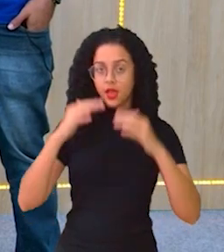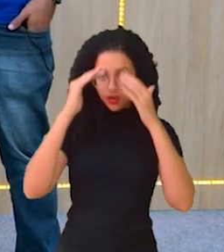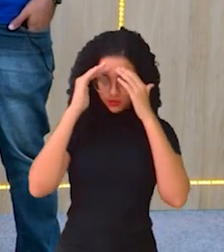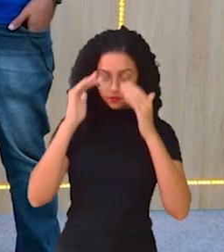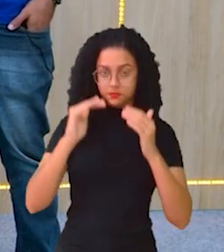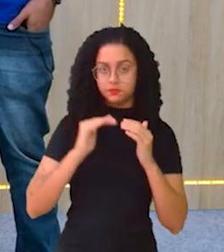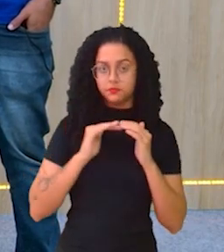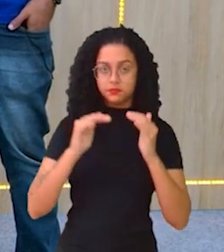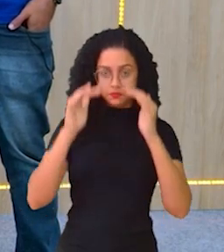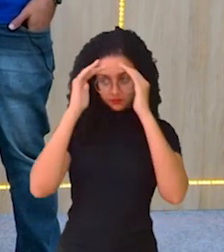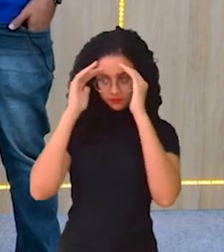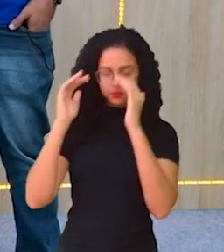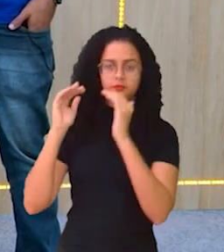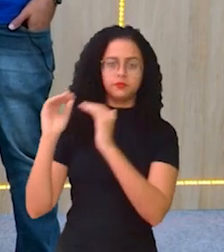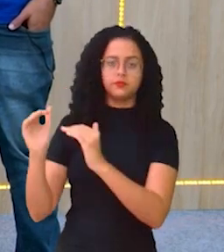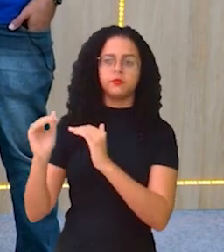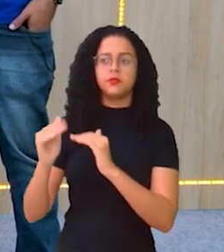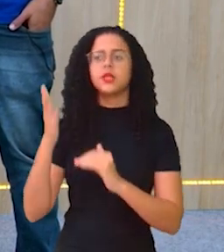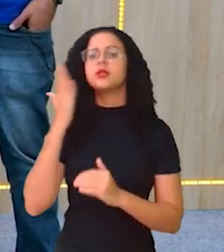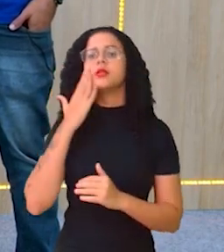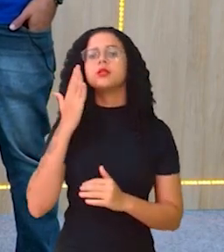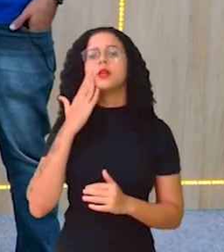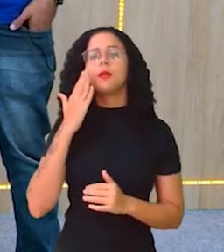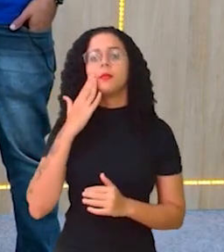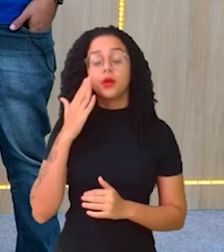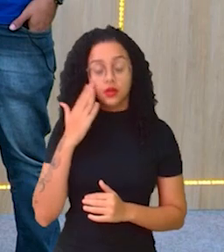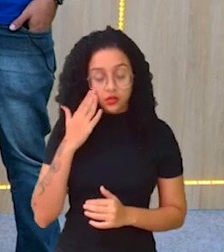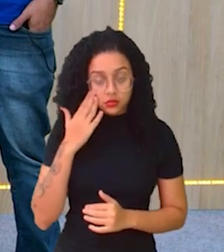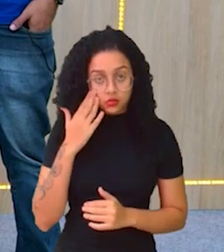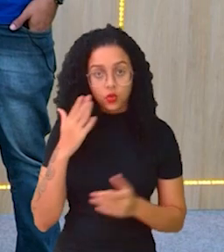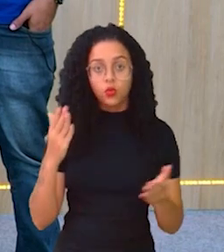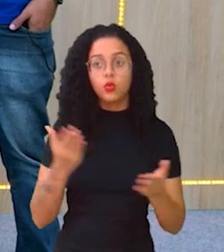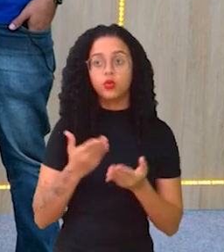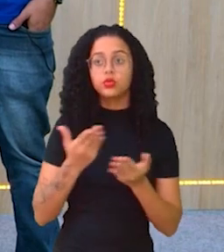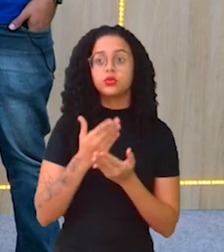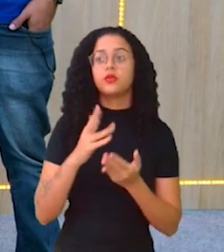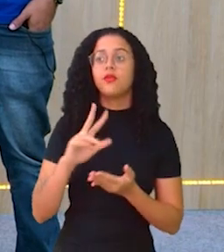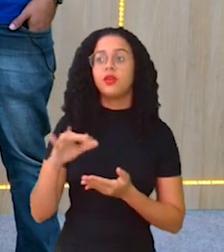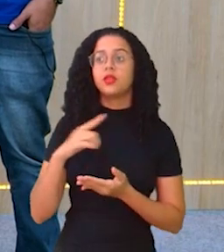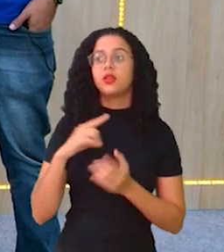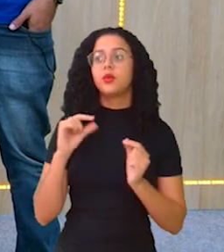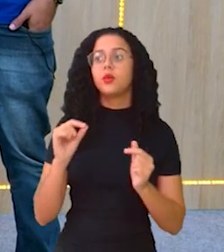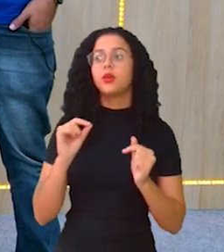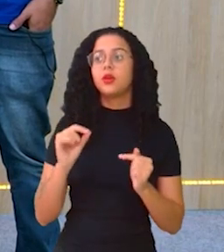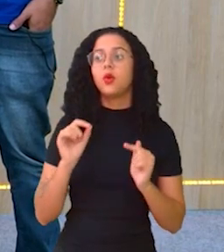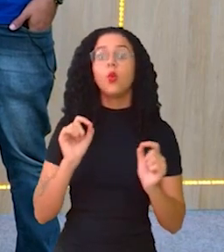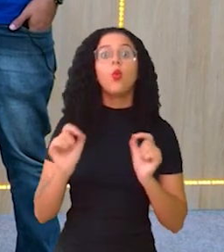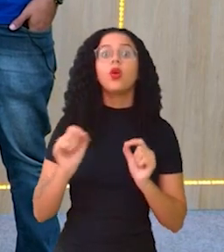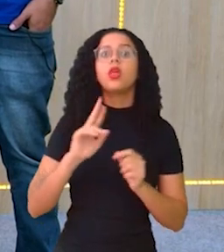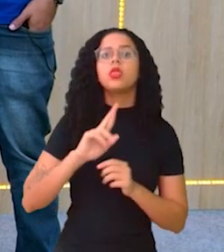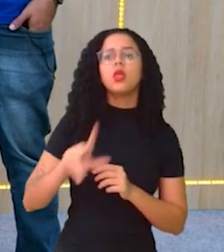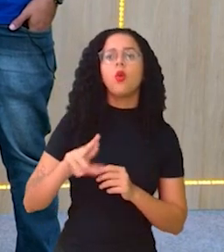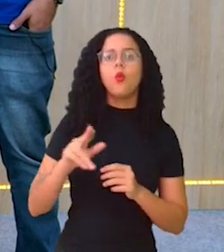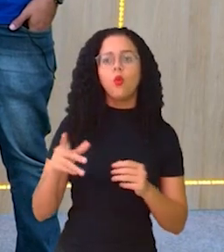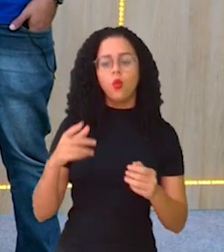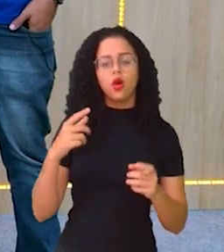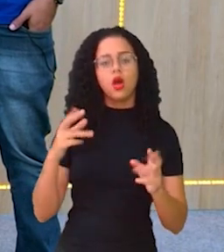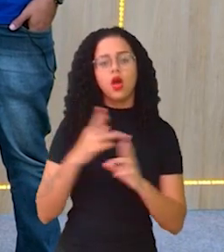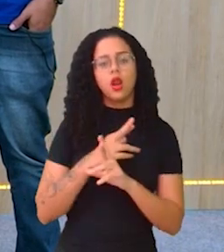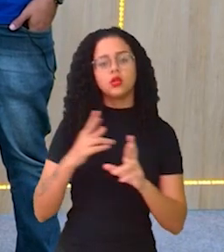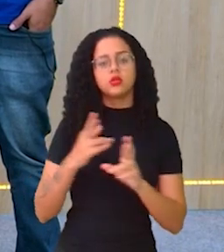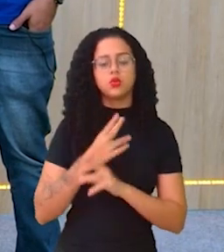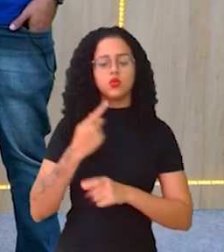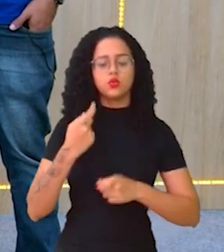o respeito com o outro. Exatamente. Sabendo disso, hoje a vai abordar o O que não é uma relação